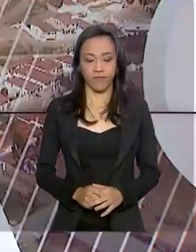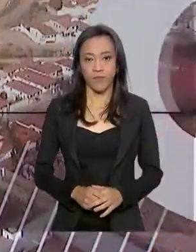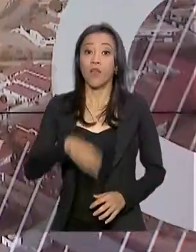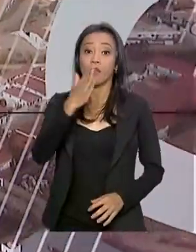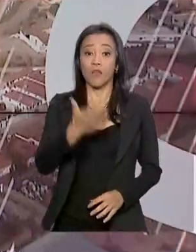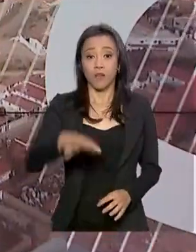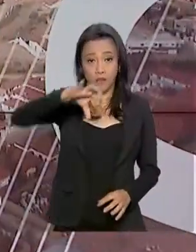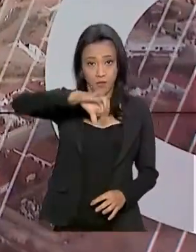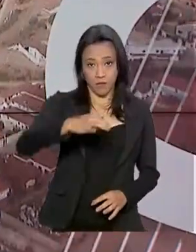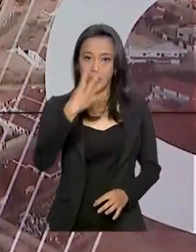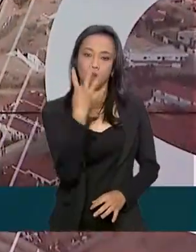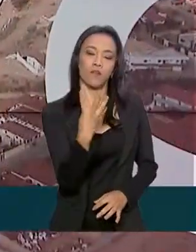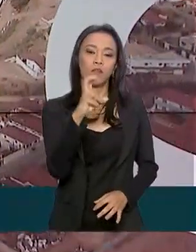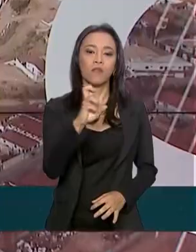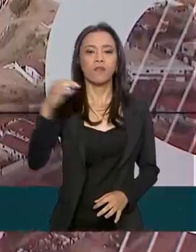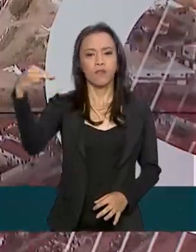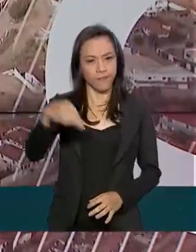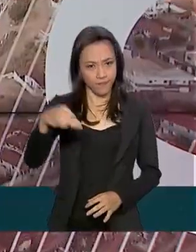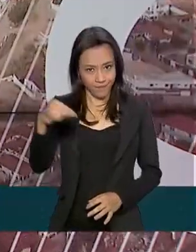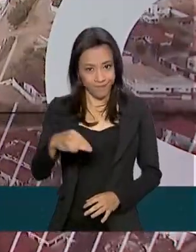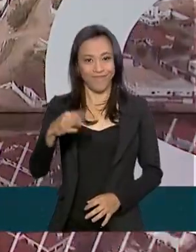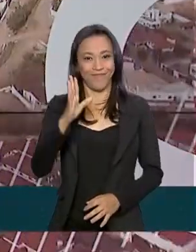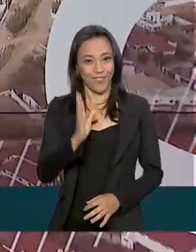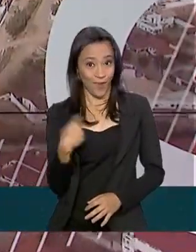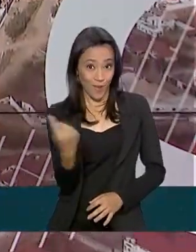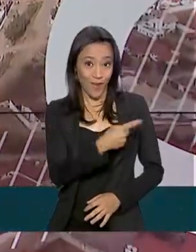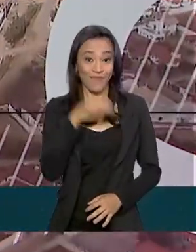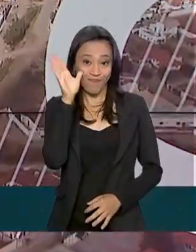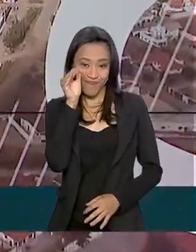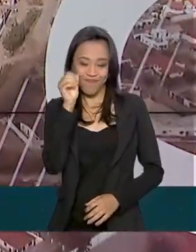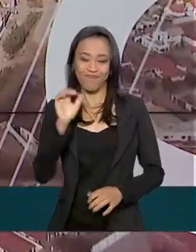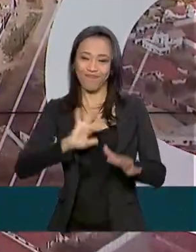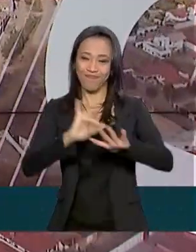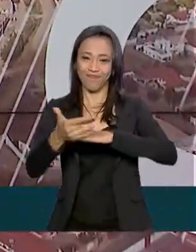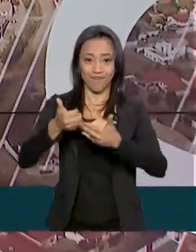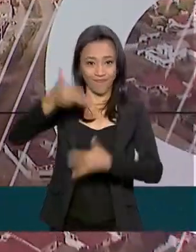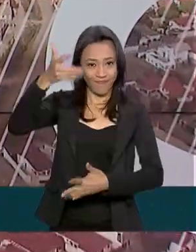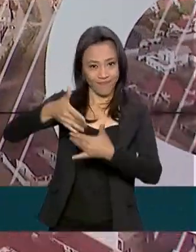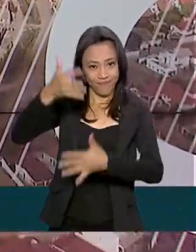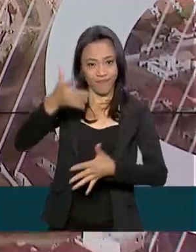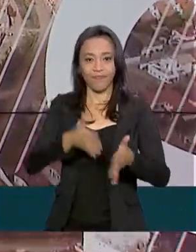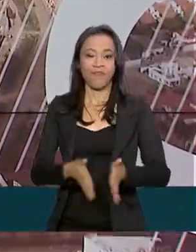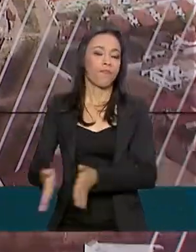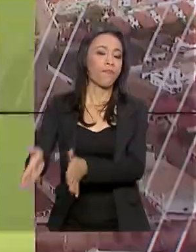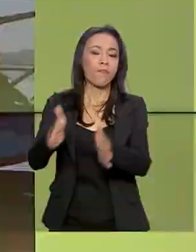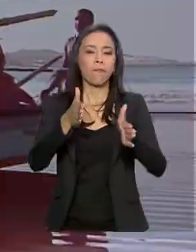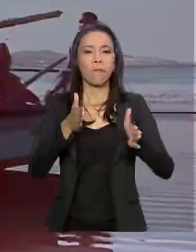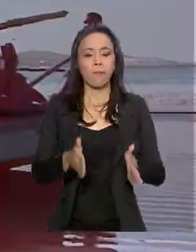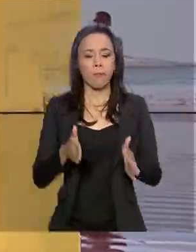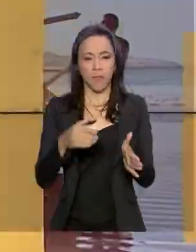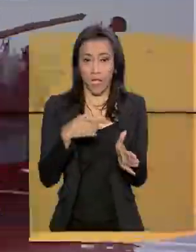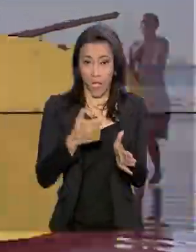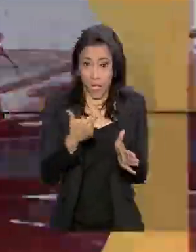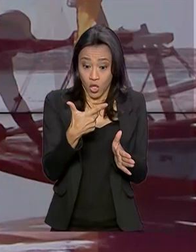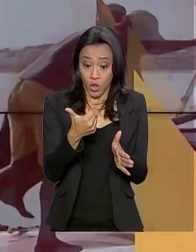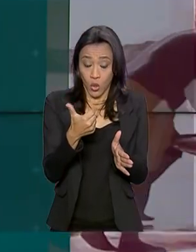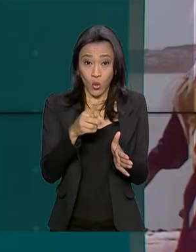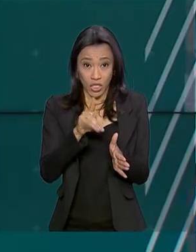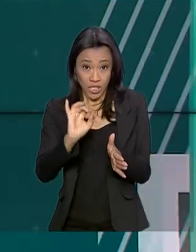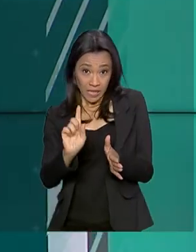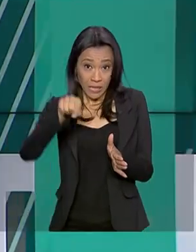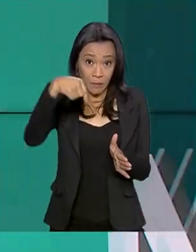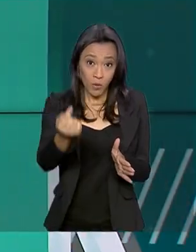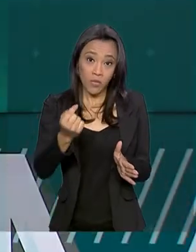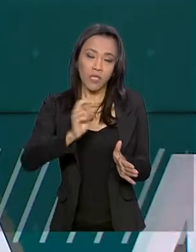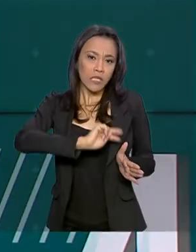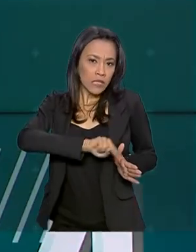São 9 horas e 45 minutos, estamos ao vivo também pelas redes sociais. Doze dias depois da cirurgia em